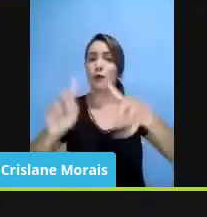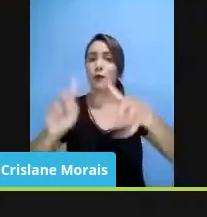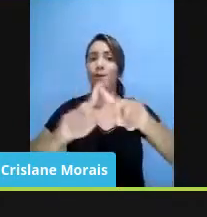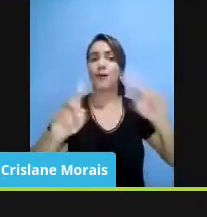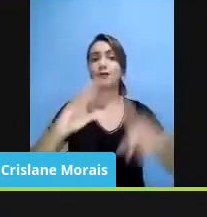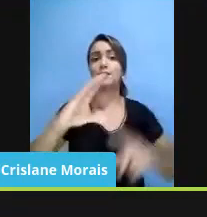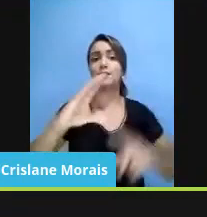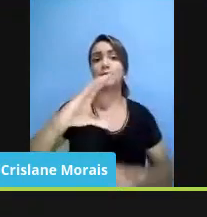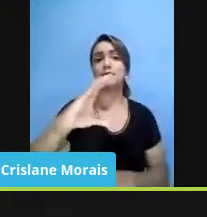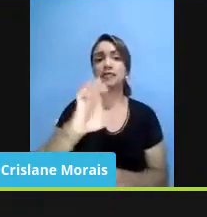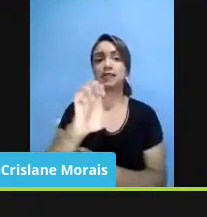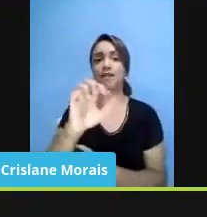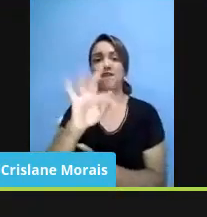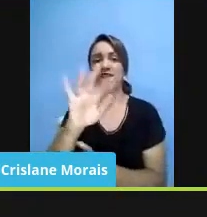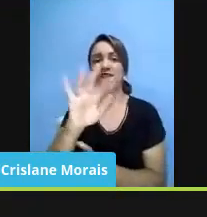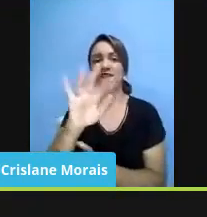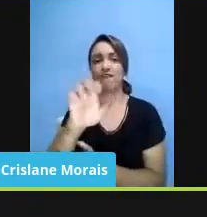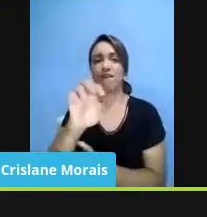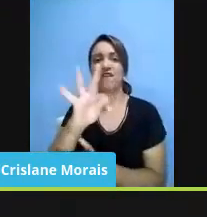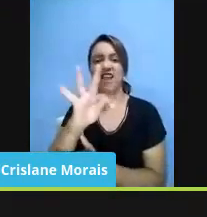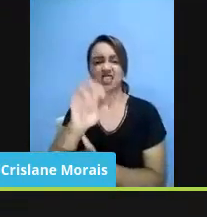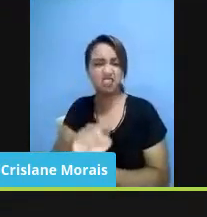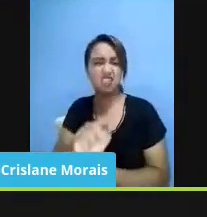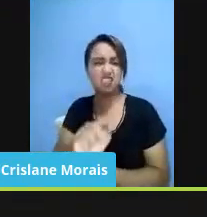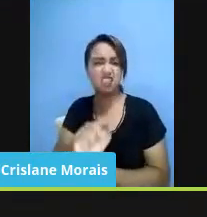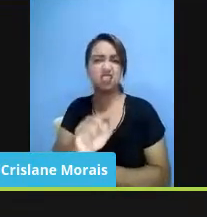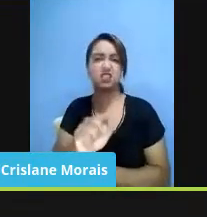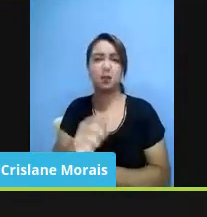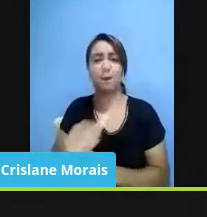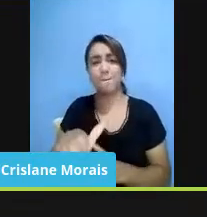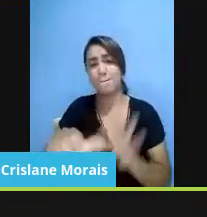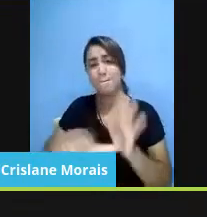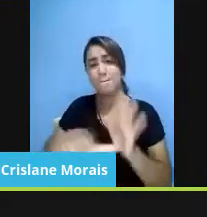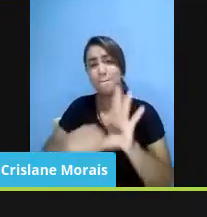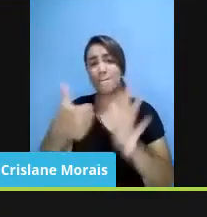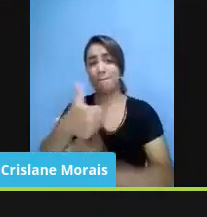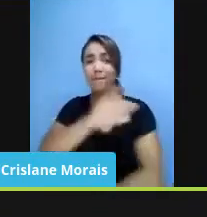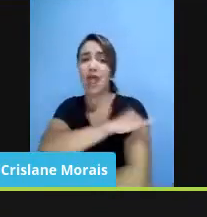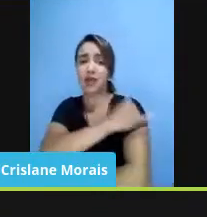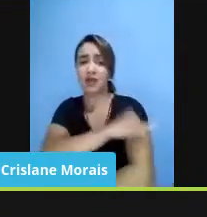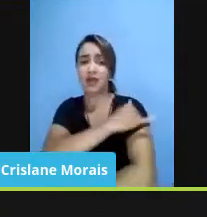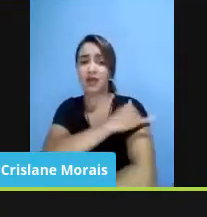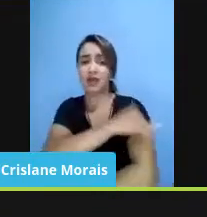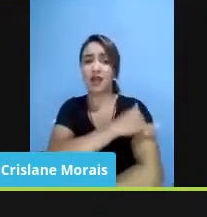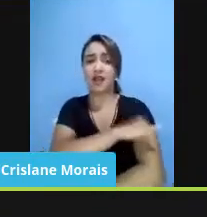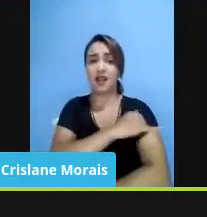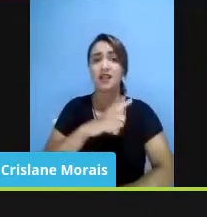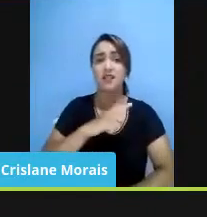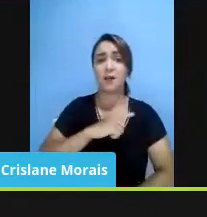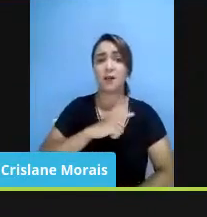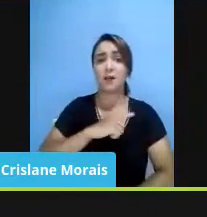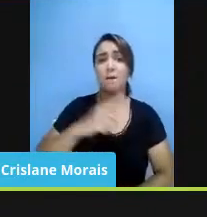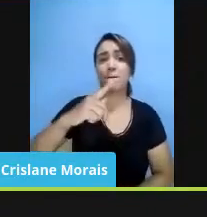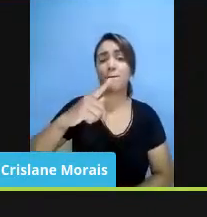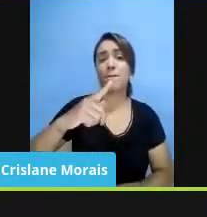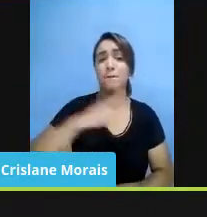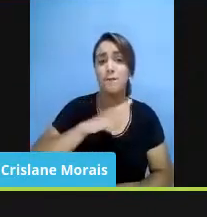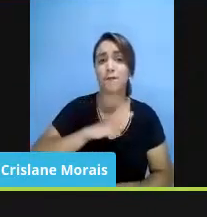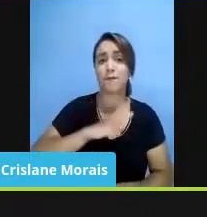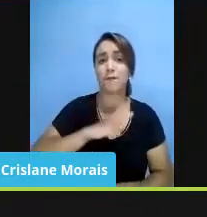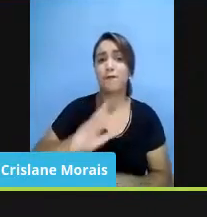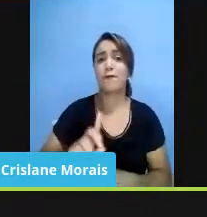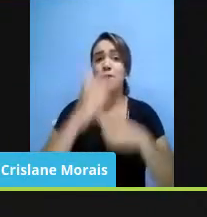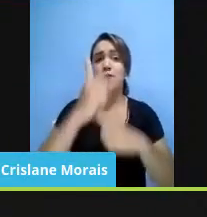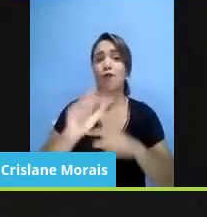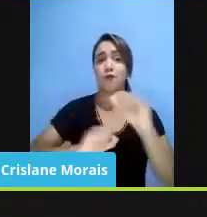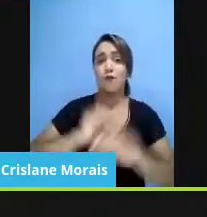que foi o primeiro episódio no Rio de Janeiro, a figura do Pró-Têmpore. E aí, essa figura do Pró-Têmpore, eles transportaram também para